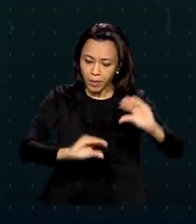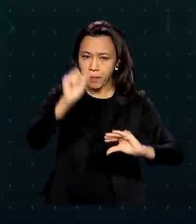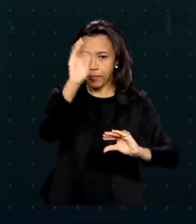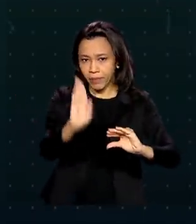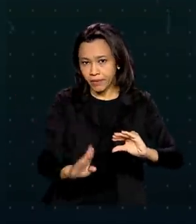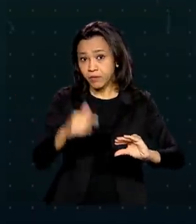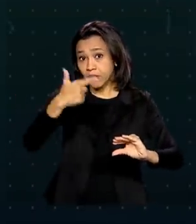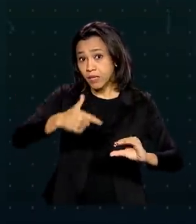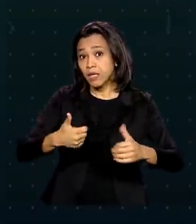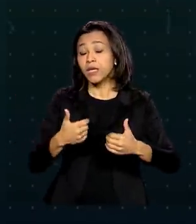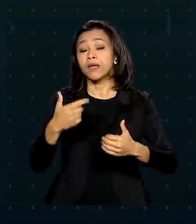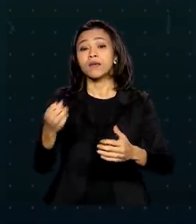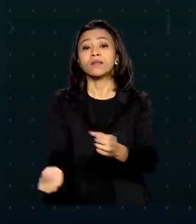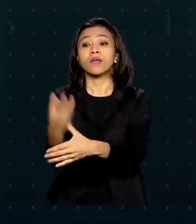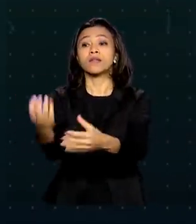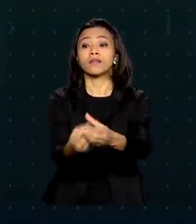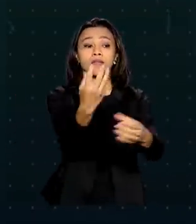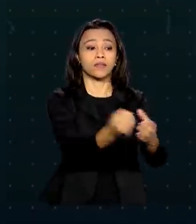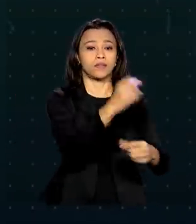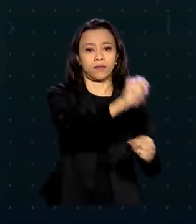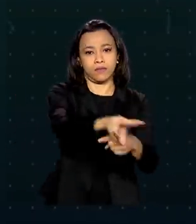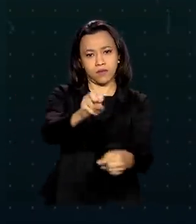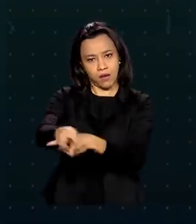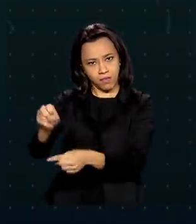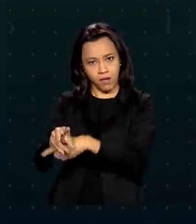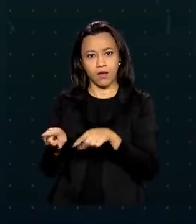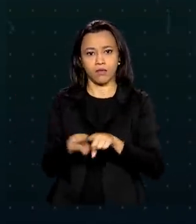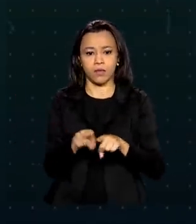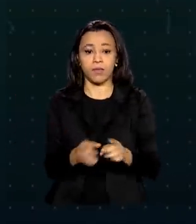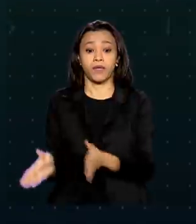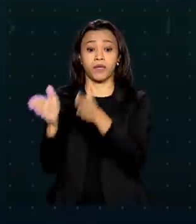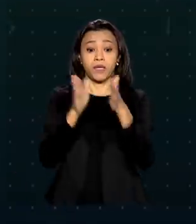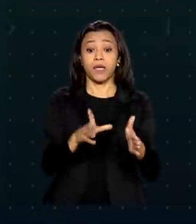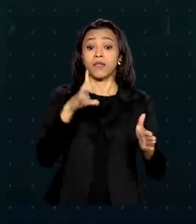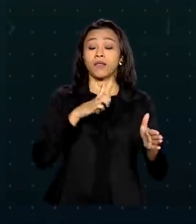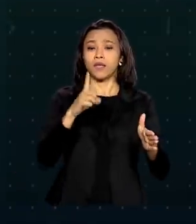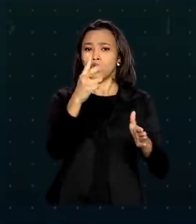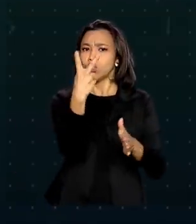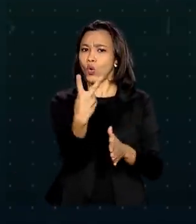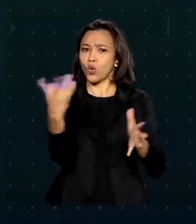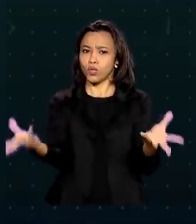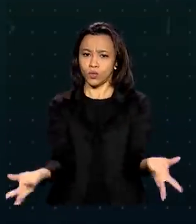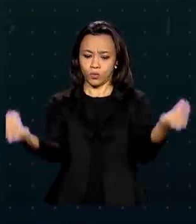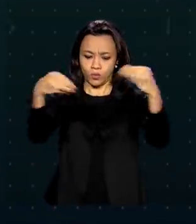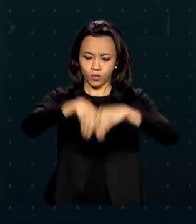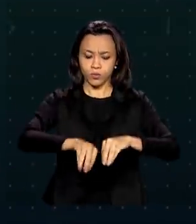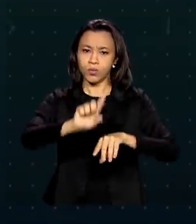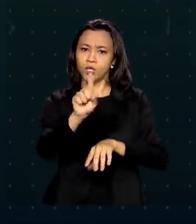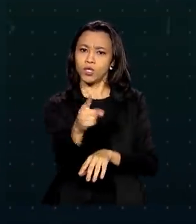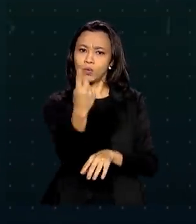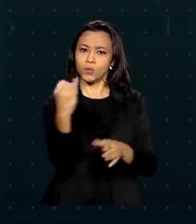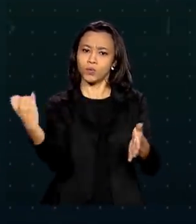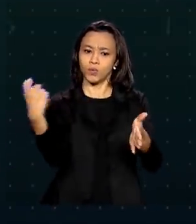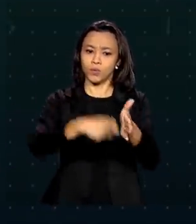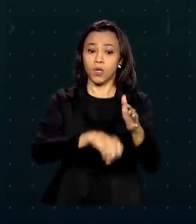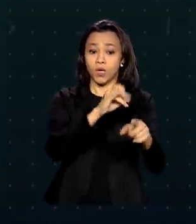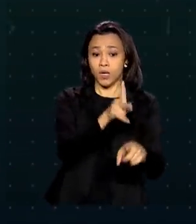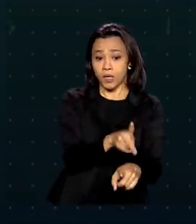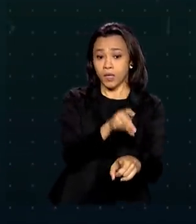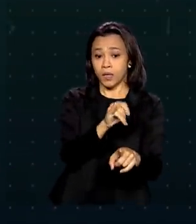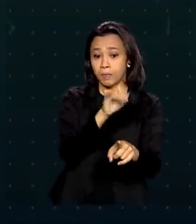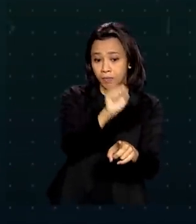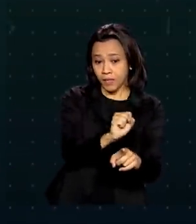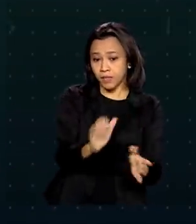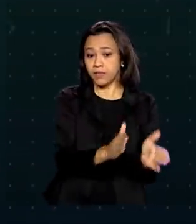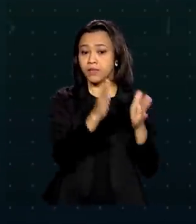o texto prevê inicialmente a unificação de dois impostos federais de consumo, o PIS e a COFINS.